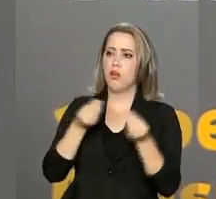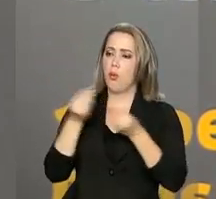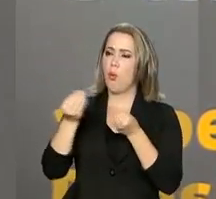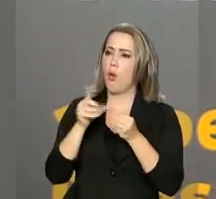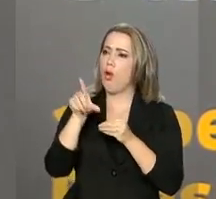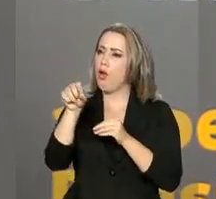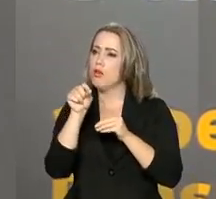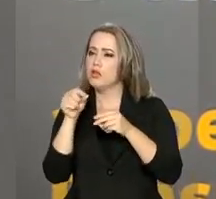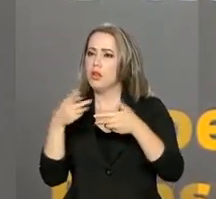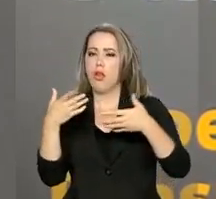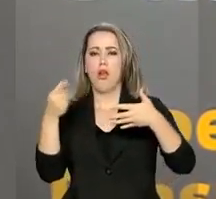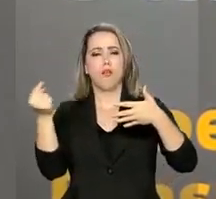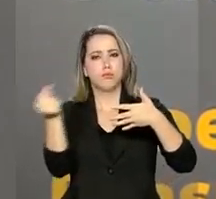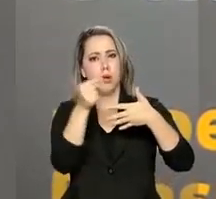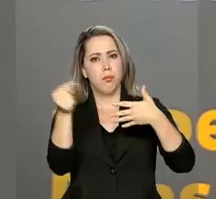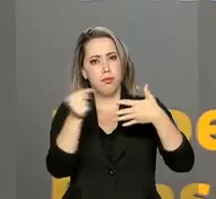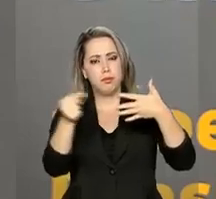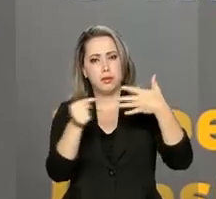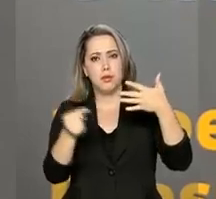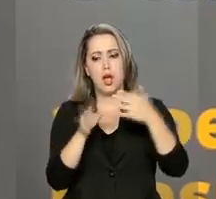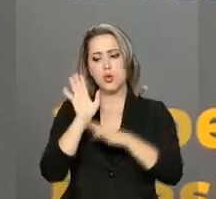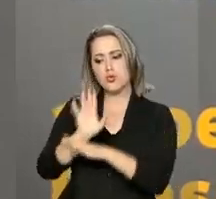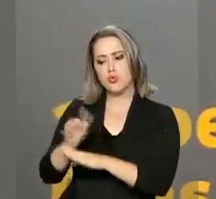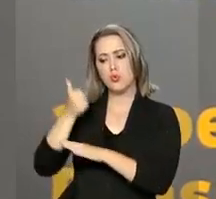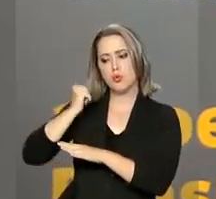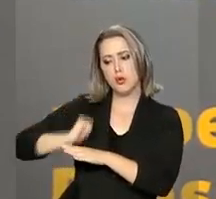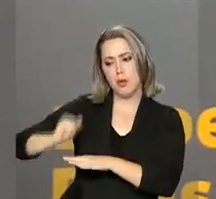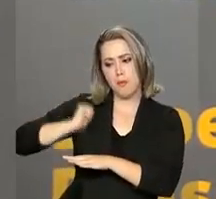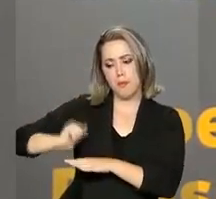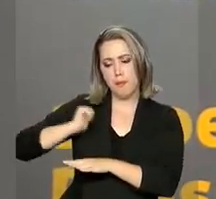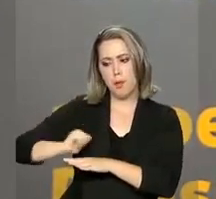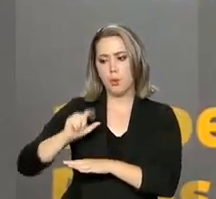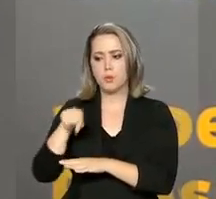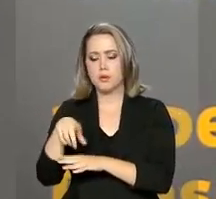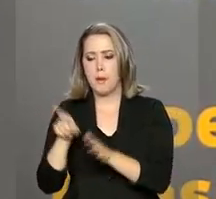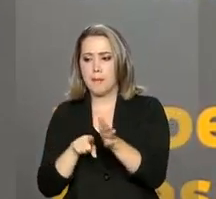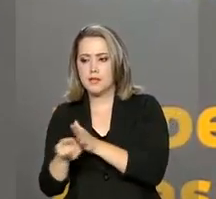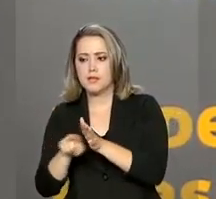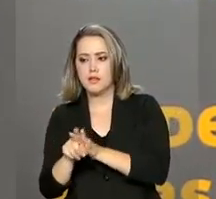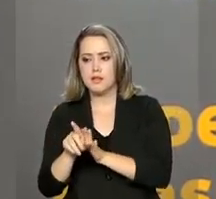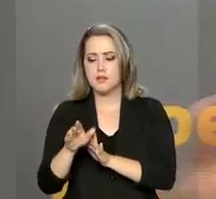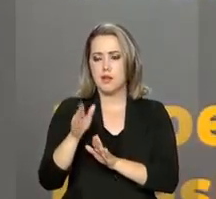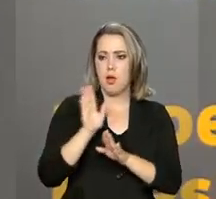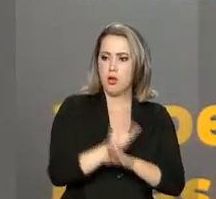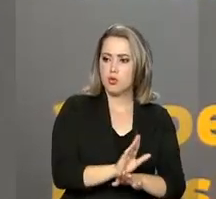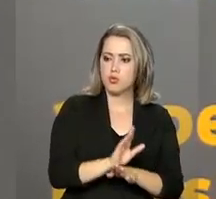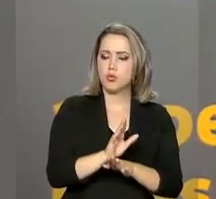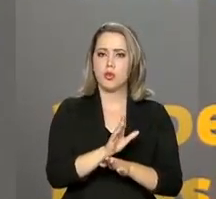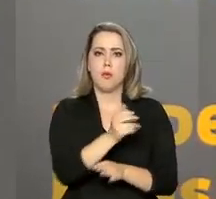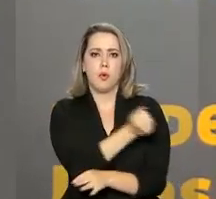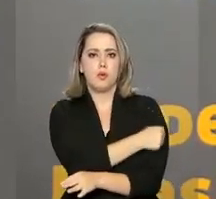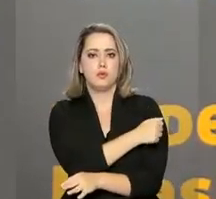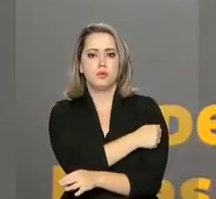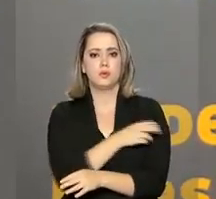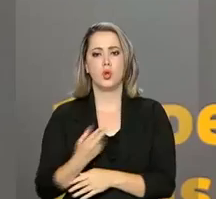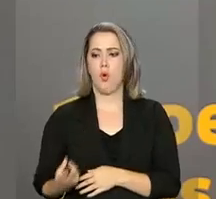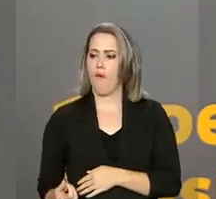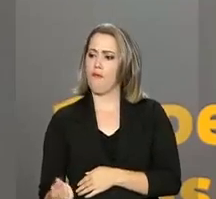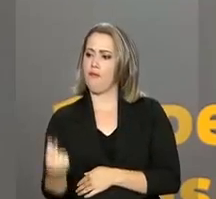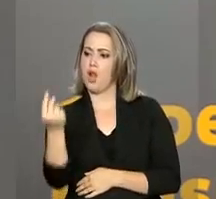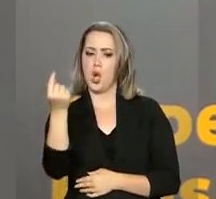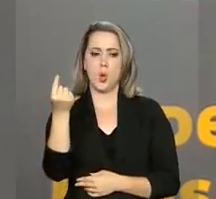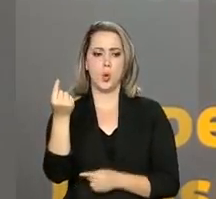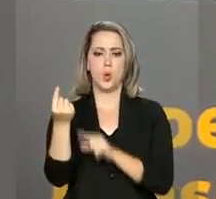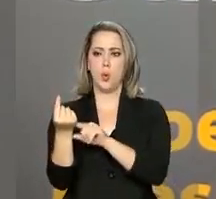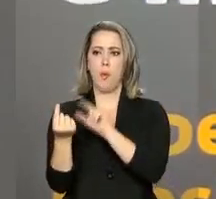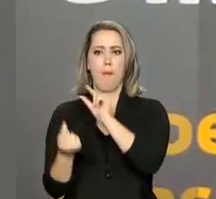de auxílio financeiro a estudantes e auxílio financeiro a pesquisadores. E eu achei valores acumulados no ano muito acima